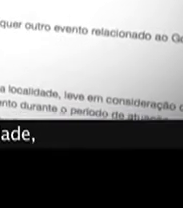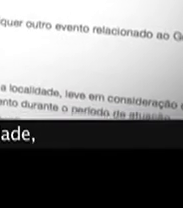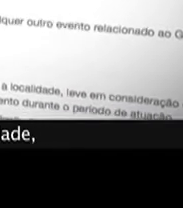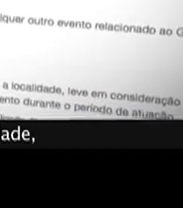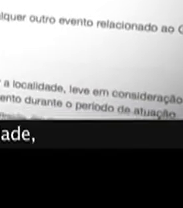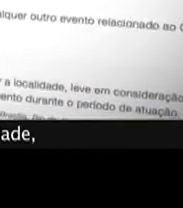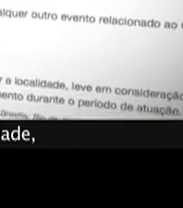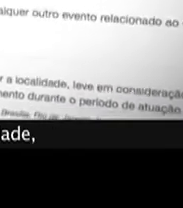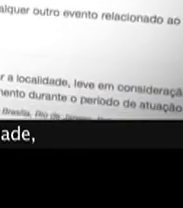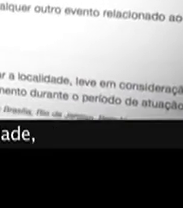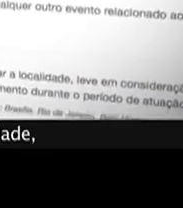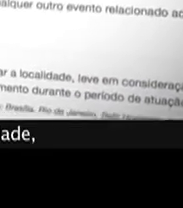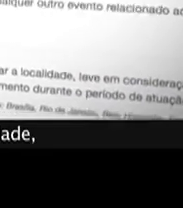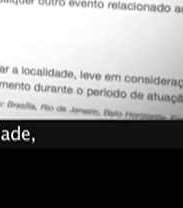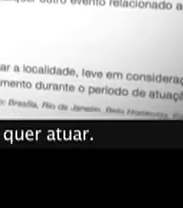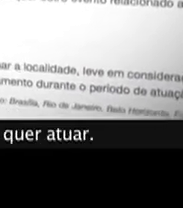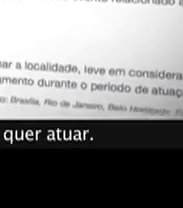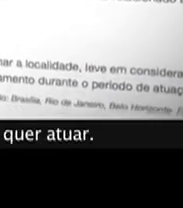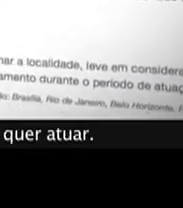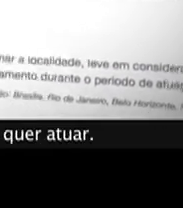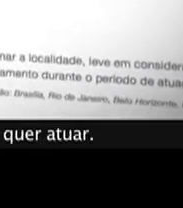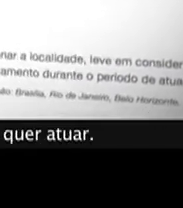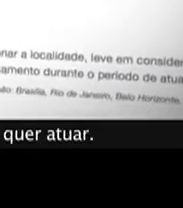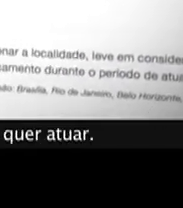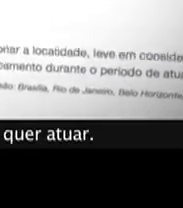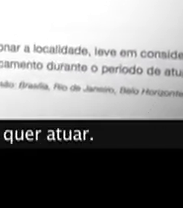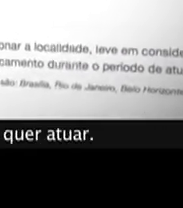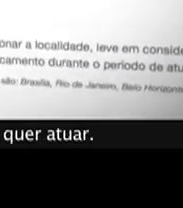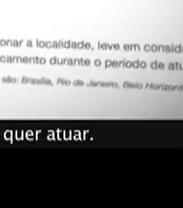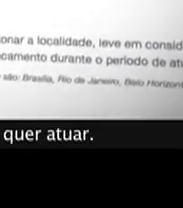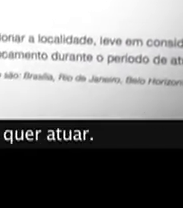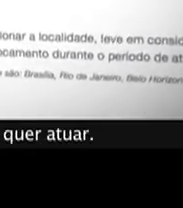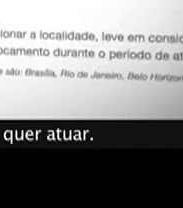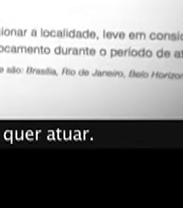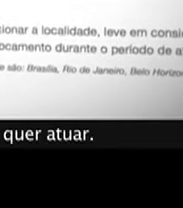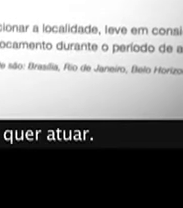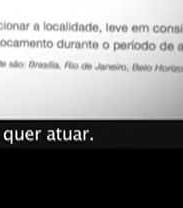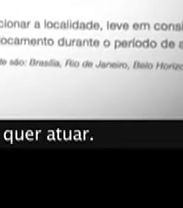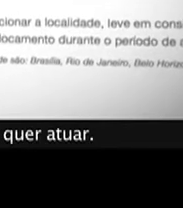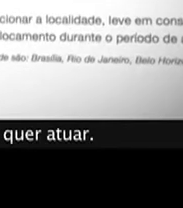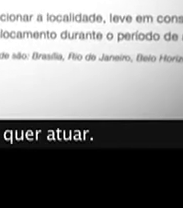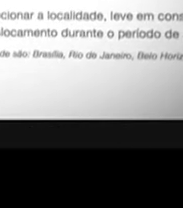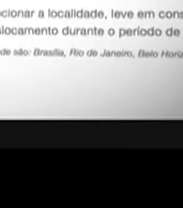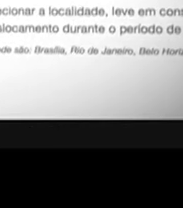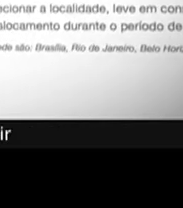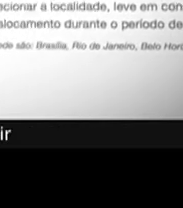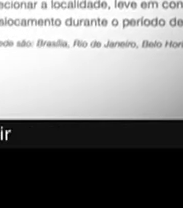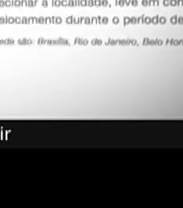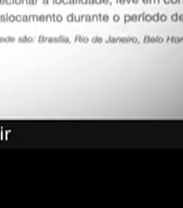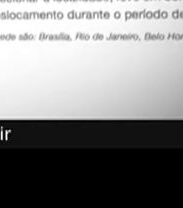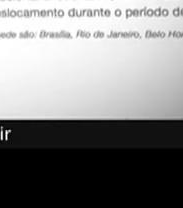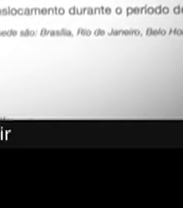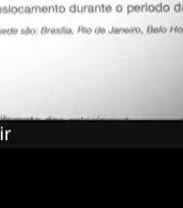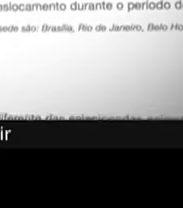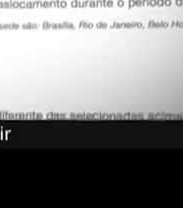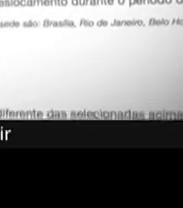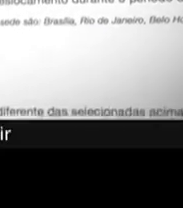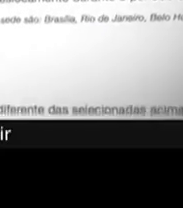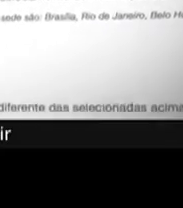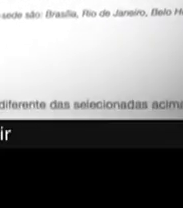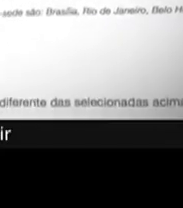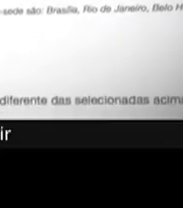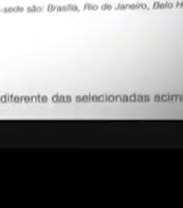Lá você vai inserir sua disponibilidade, sua área de interesse, a cidade-sede que quer atuar. Esse item é